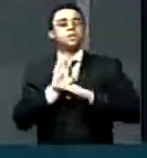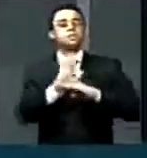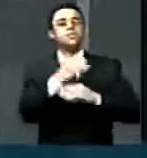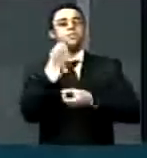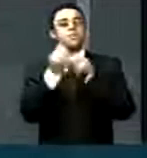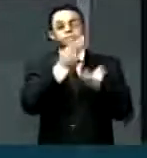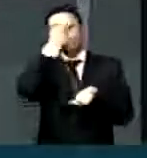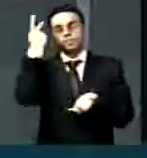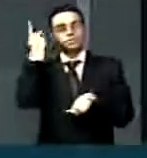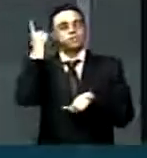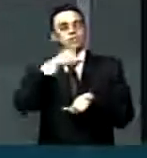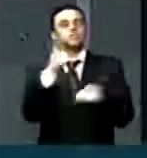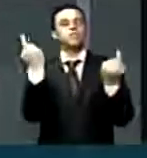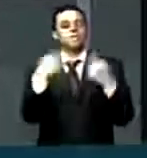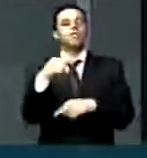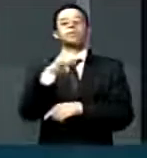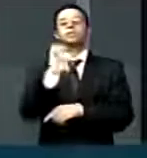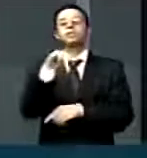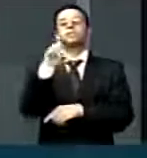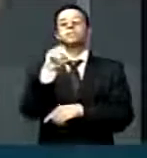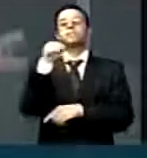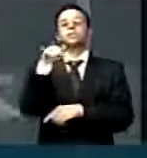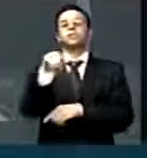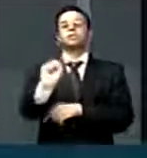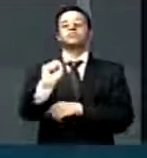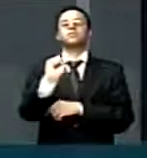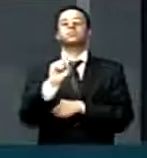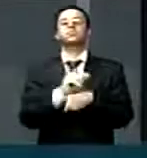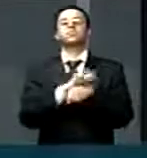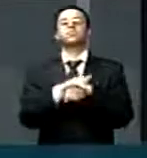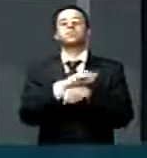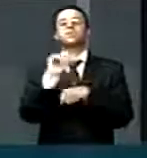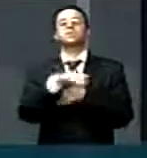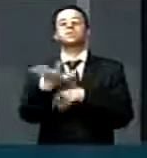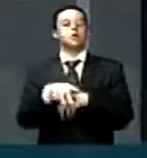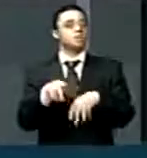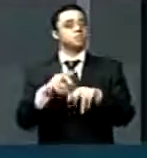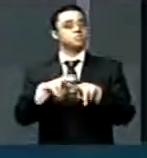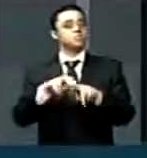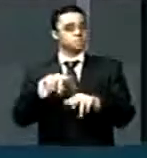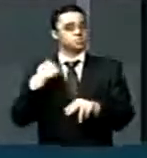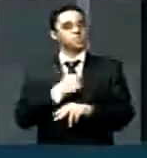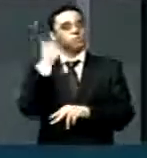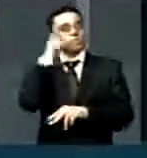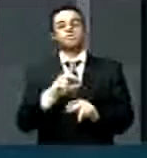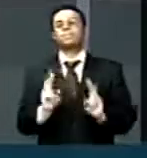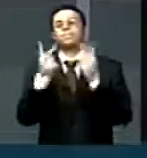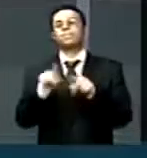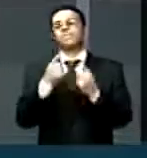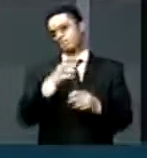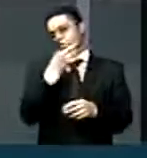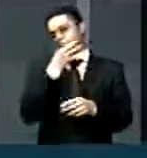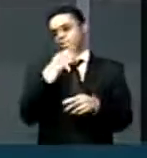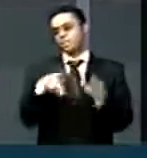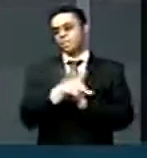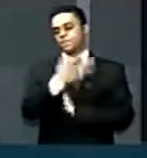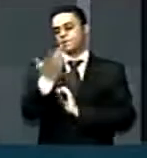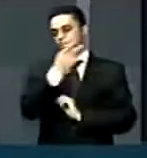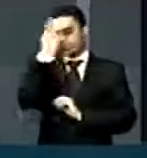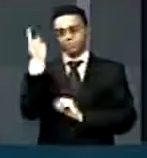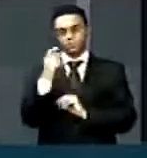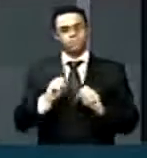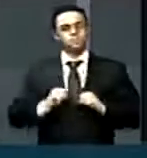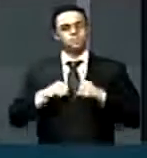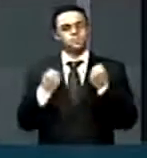combater endemias. Por isso, foi uma vitória dessa casa, uma particularmente daqueles que se mobilizaram em